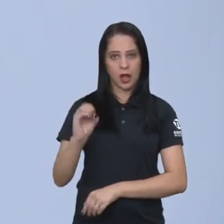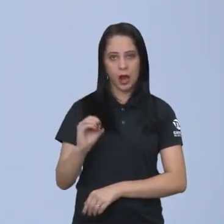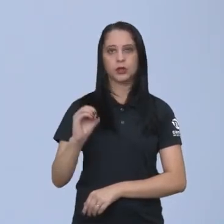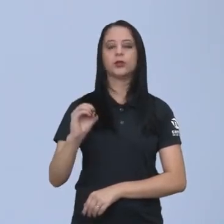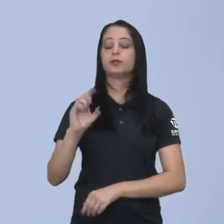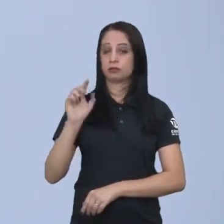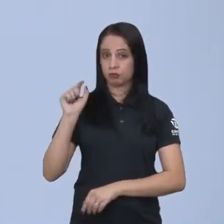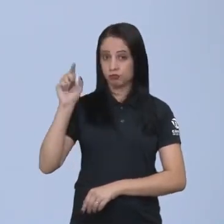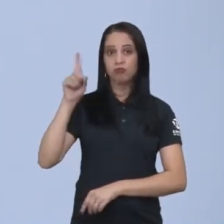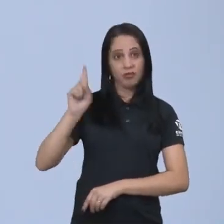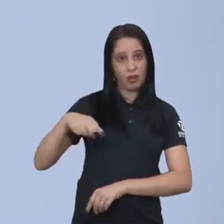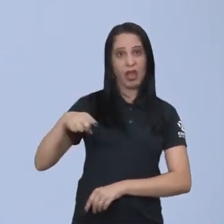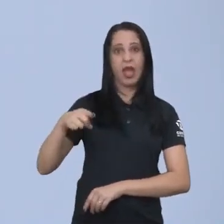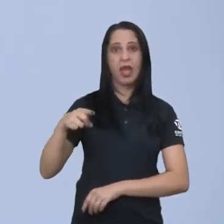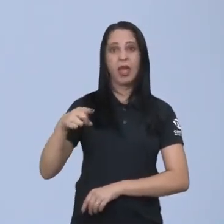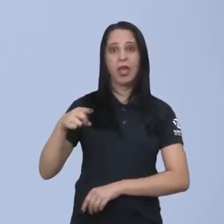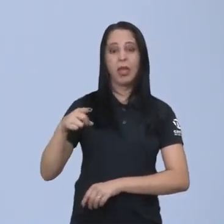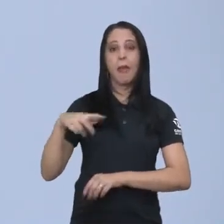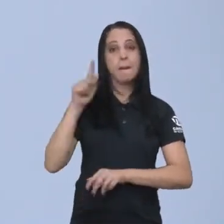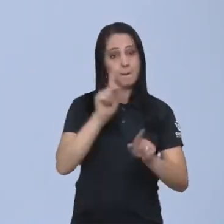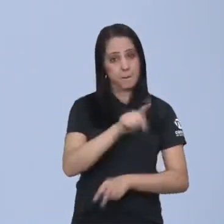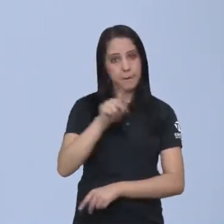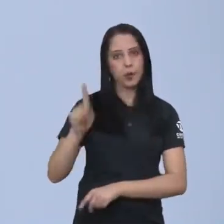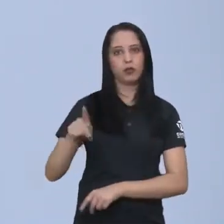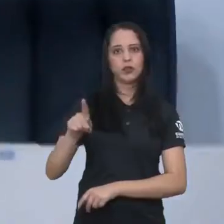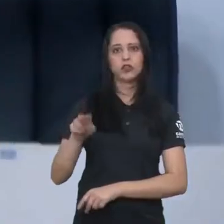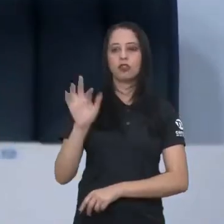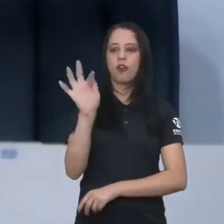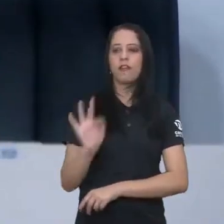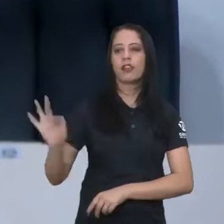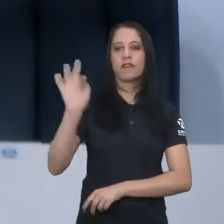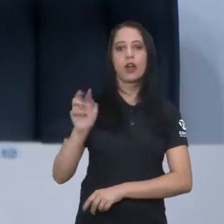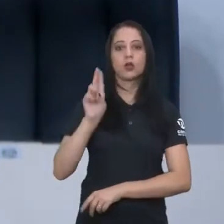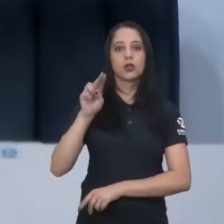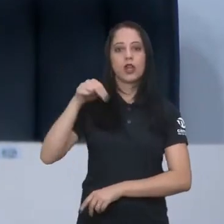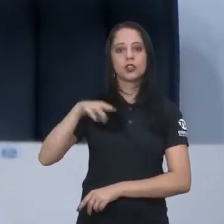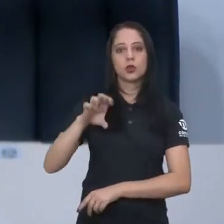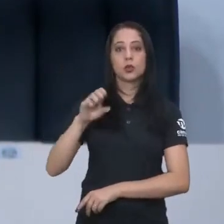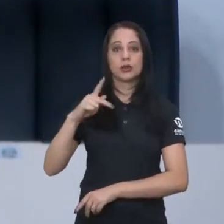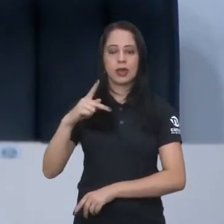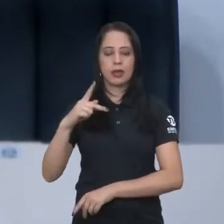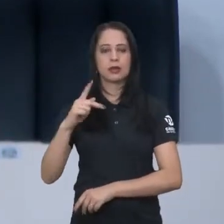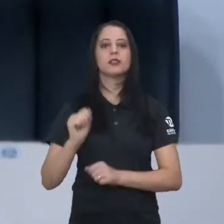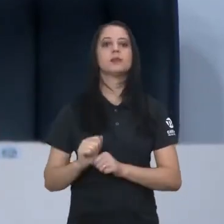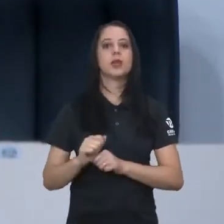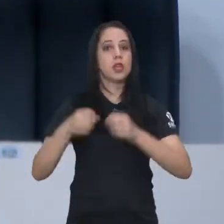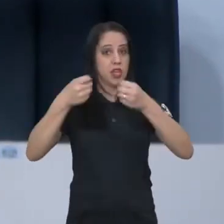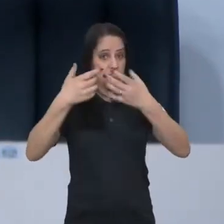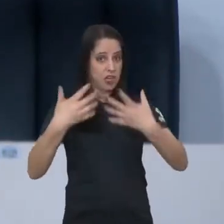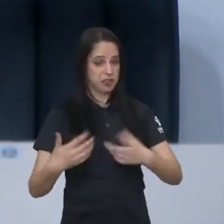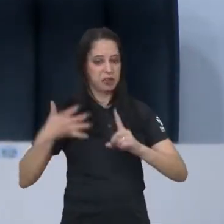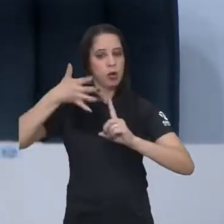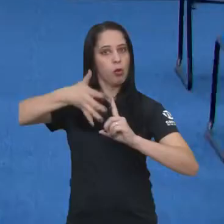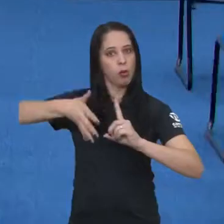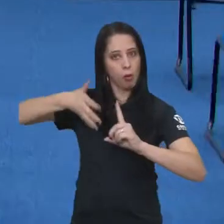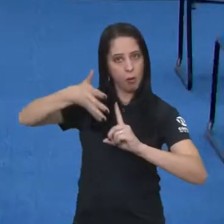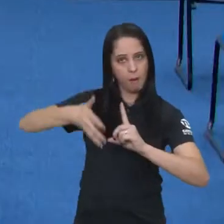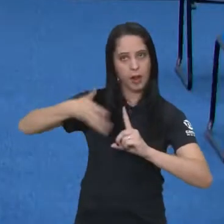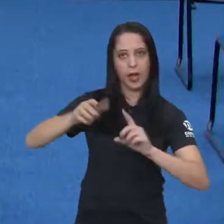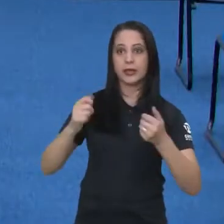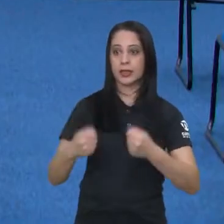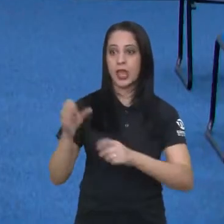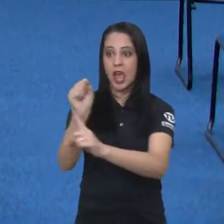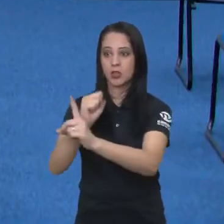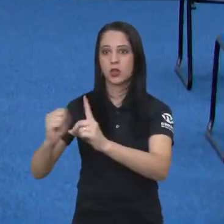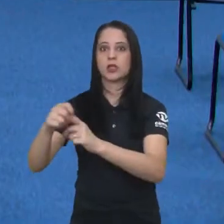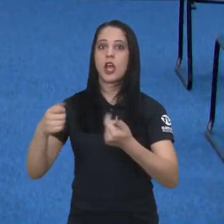Gabay, coordenador do curso de Engenharia Ambiental na Unesp, trouxe esclarecimentos sobre a maneira como descartamos nosso lixo e o que